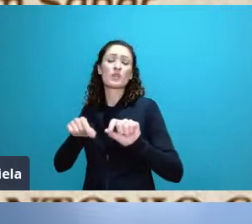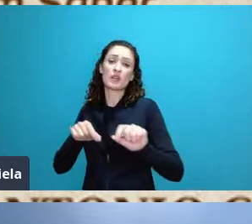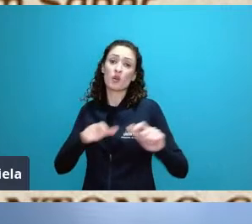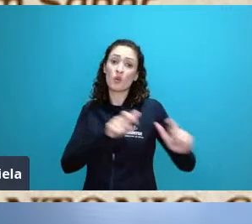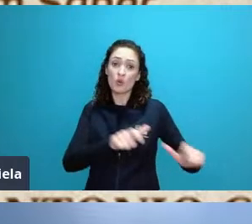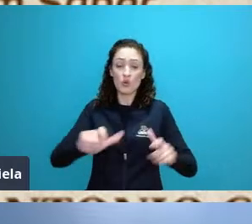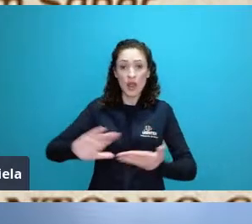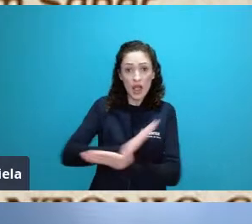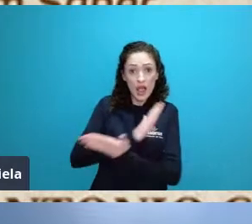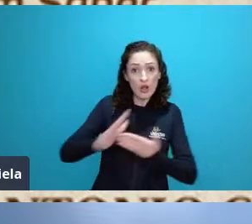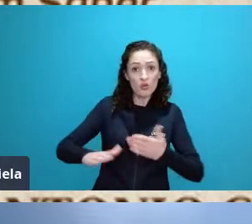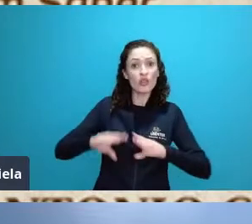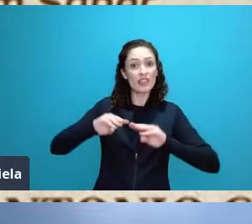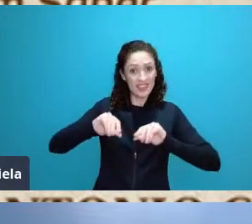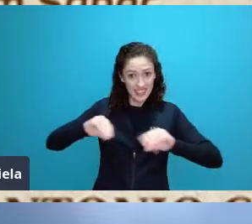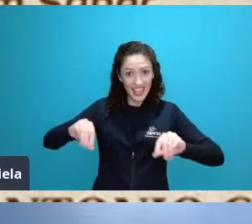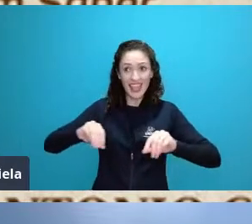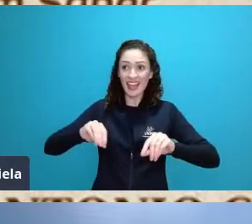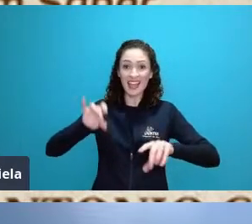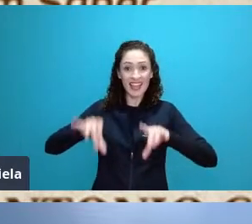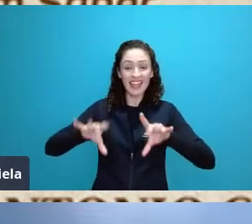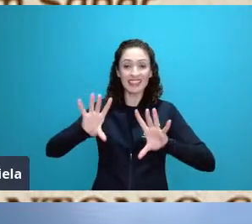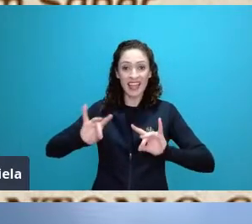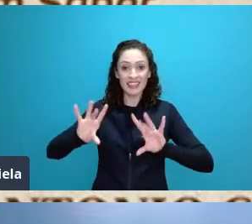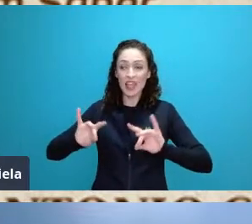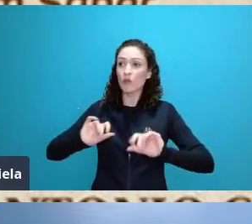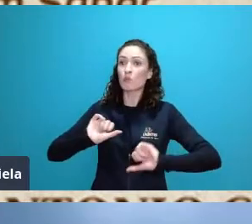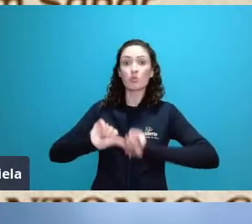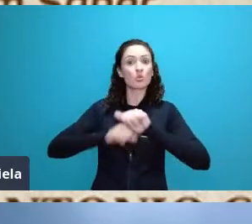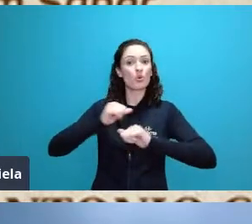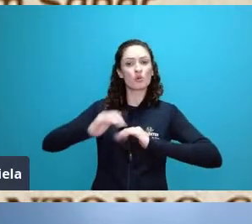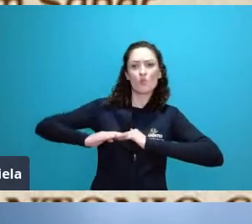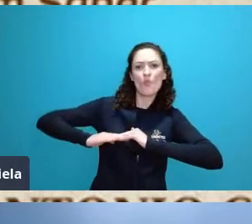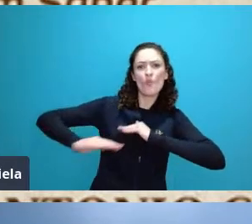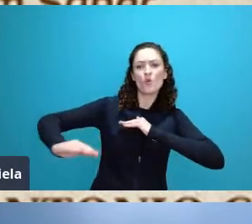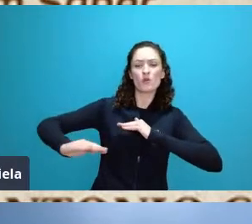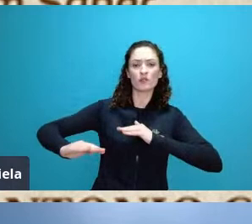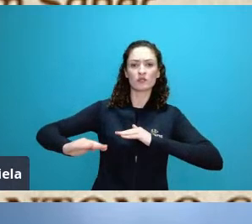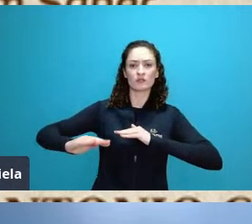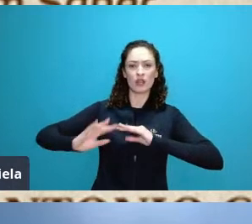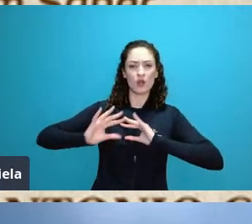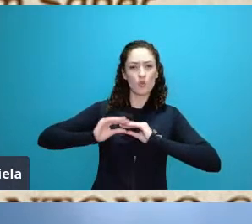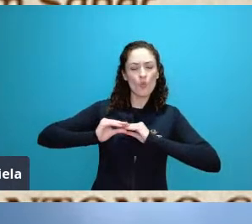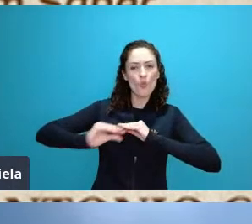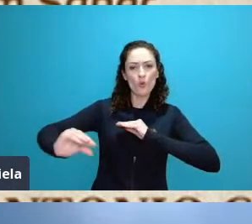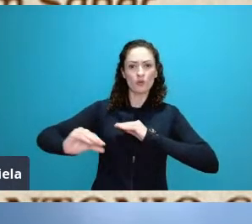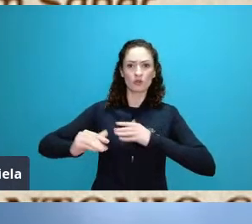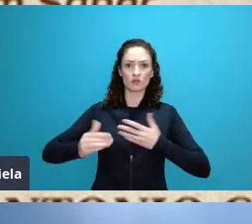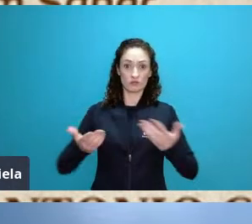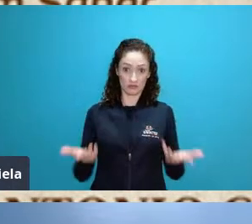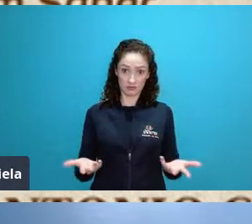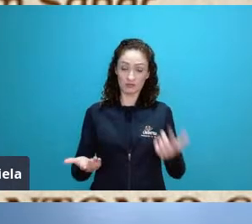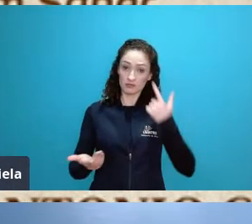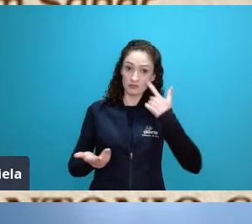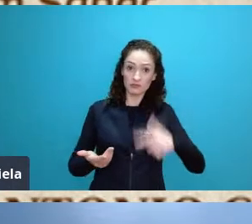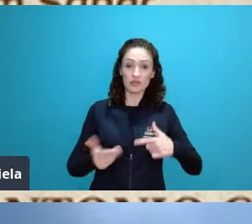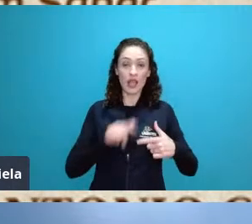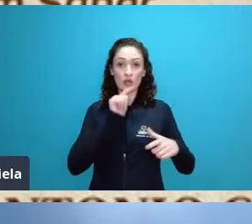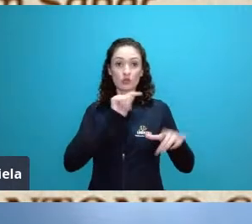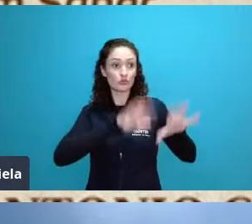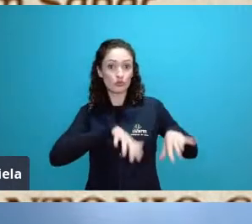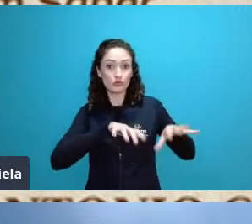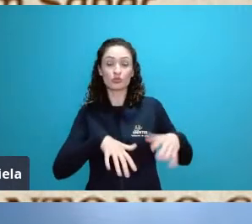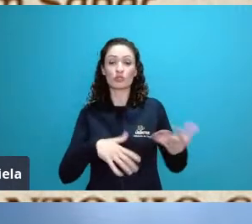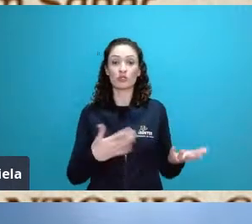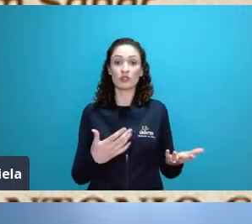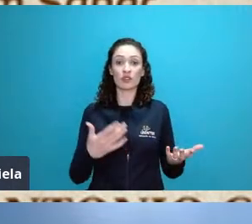diminuiu-se as áreas de armazenamento de água no momento da chuva impermeabilizou o solo